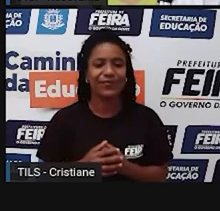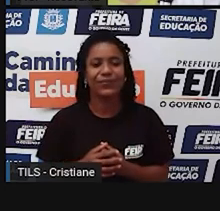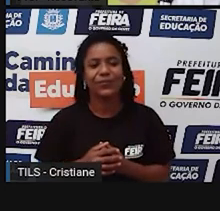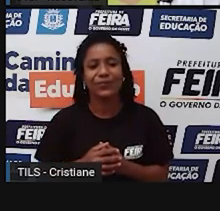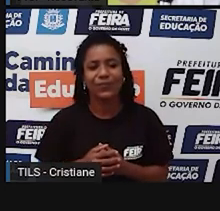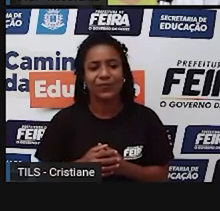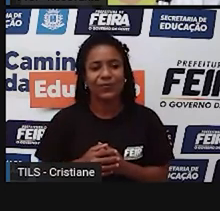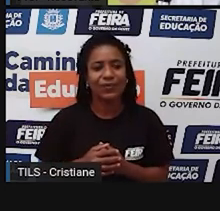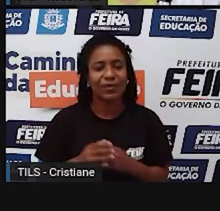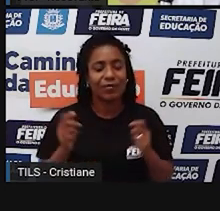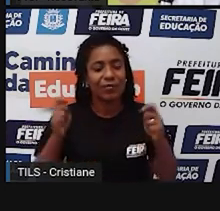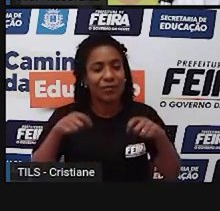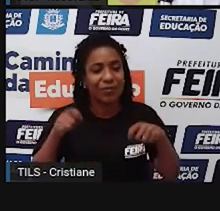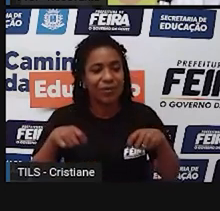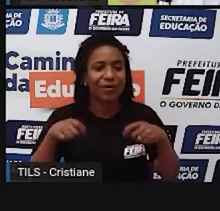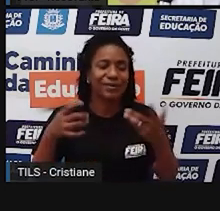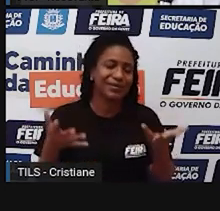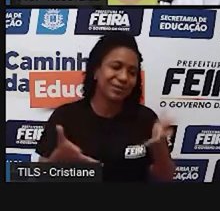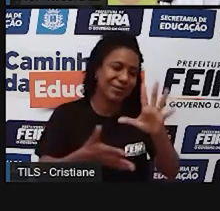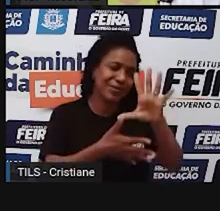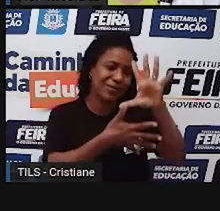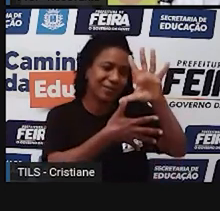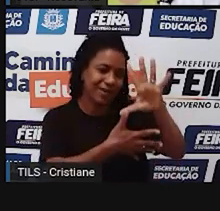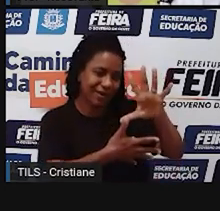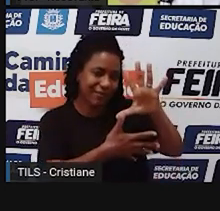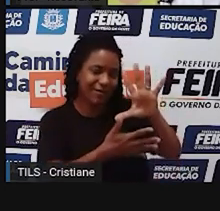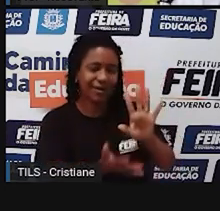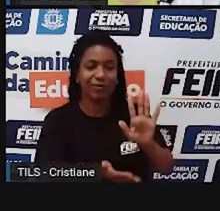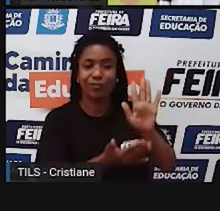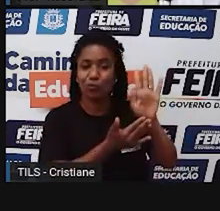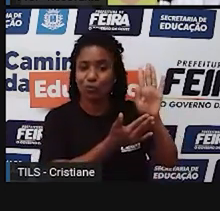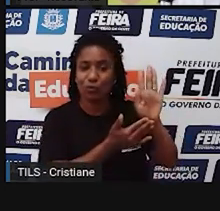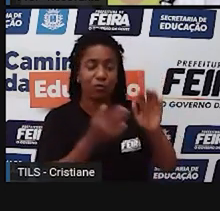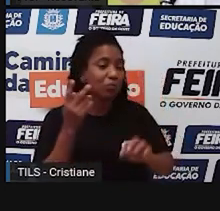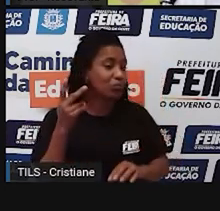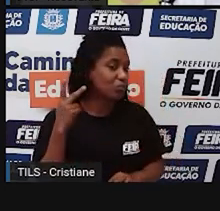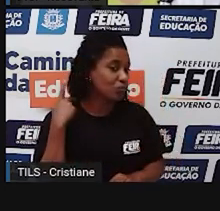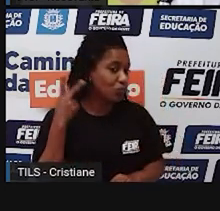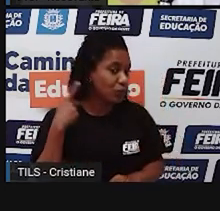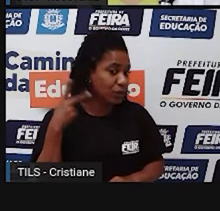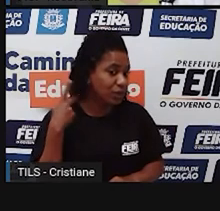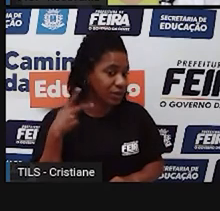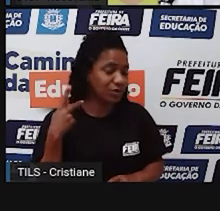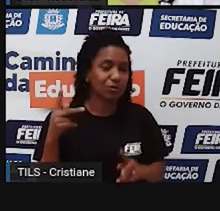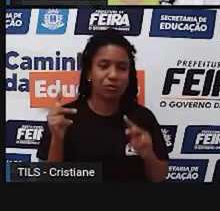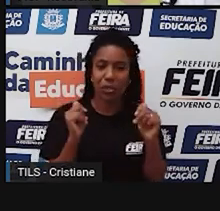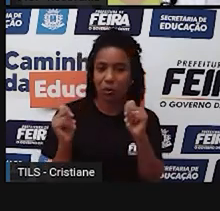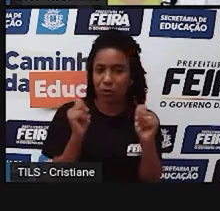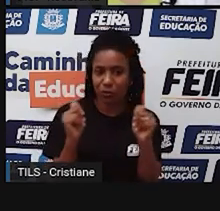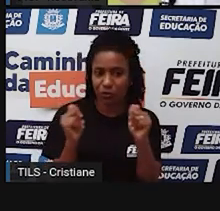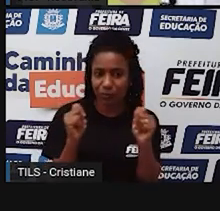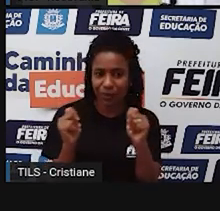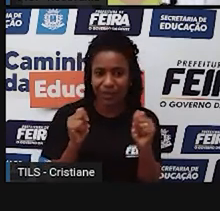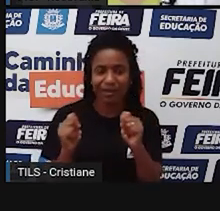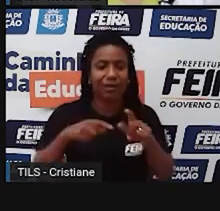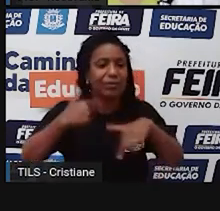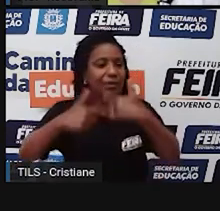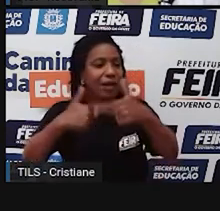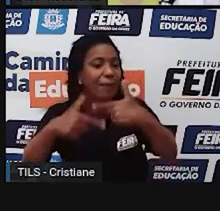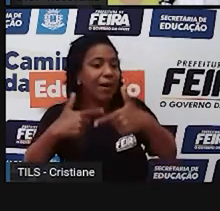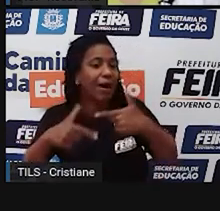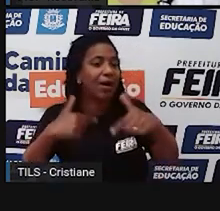Então, eu posso ter o mapa político, né, como vocês estão observando aí, os mapas econômicos, que indicam, as atividades